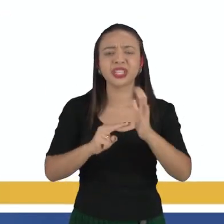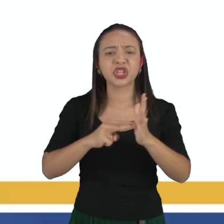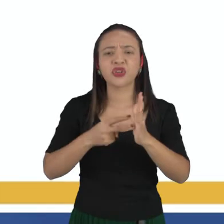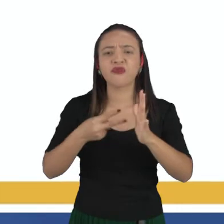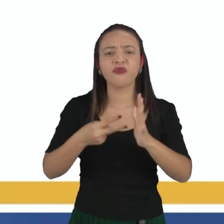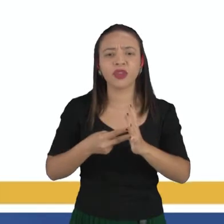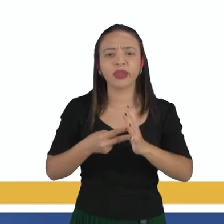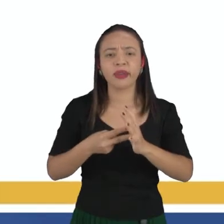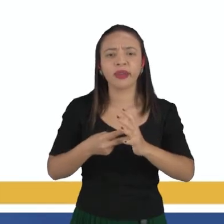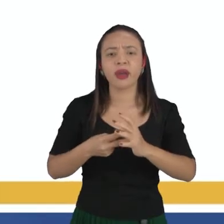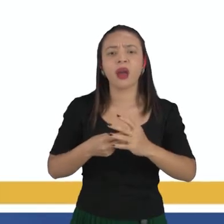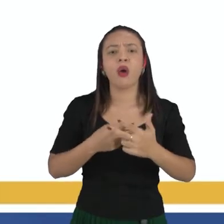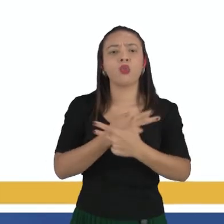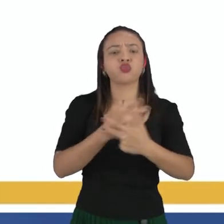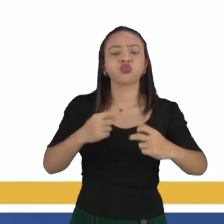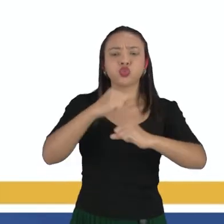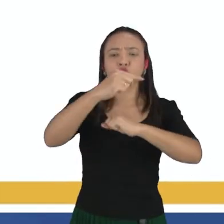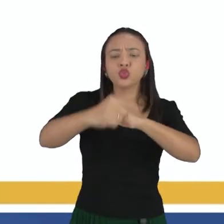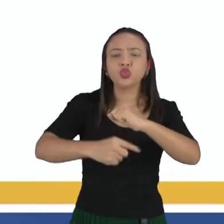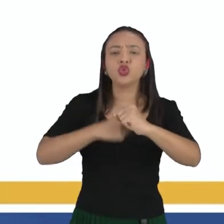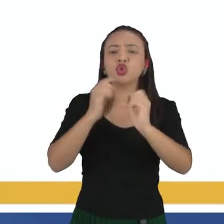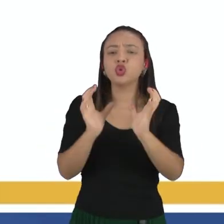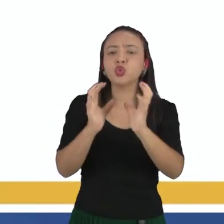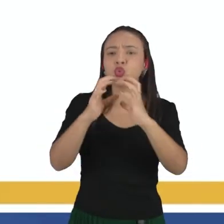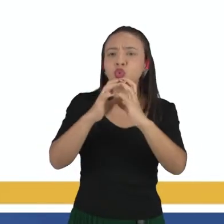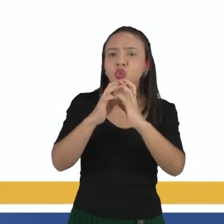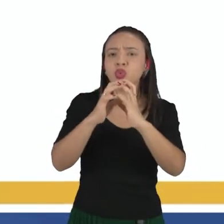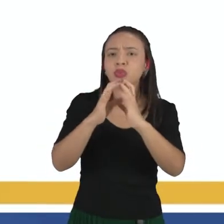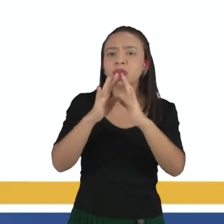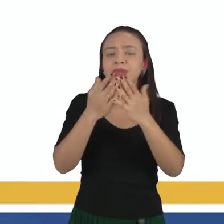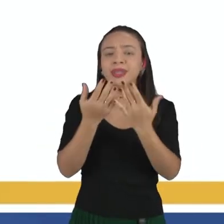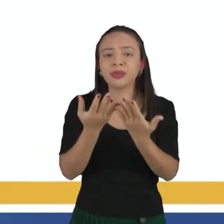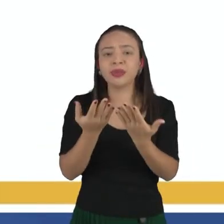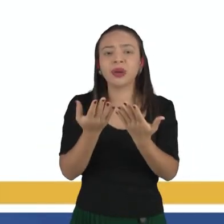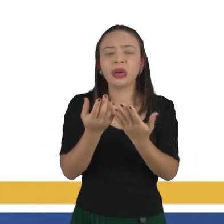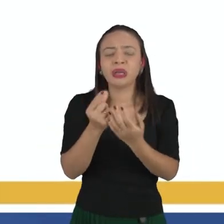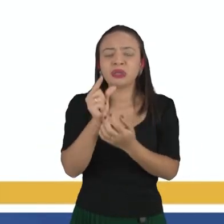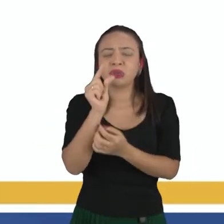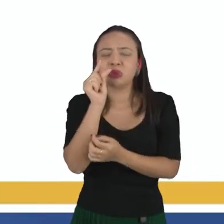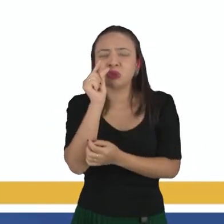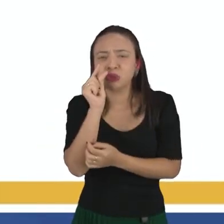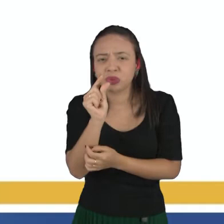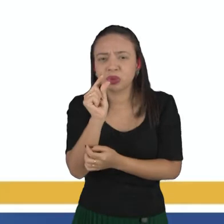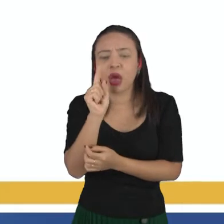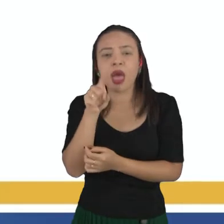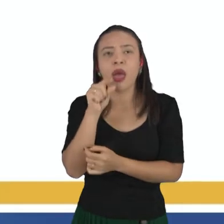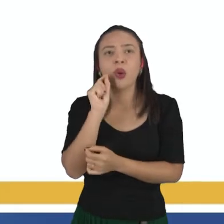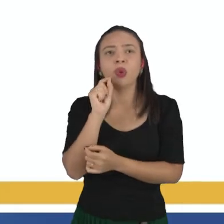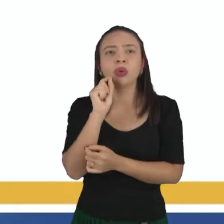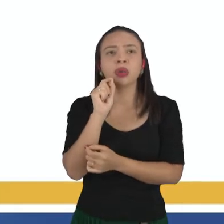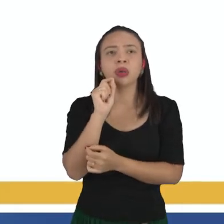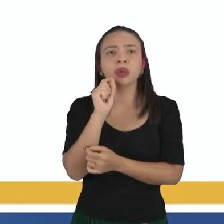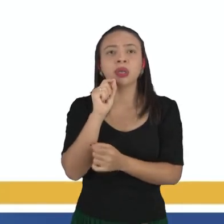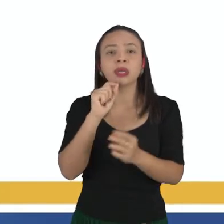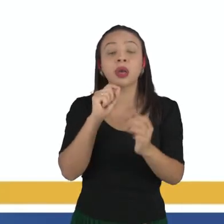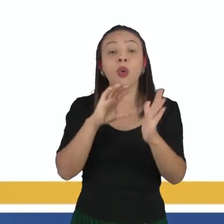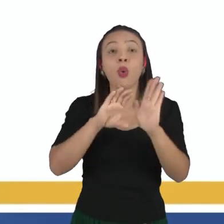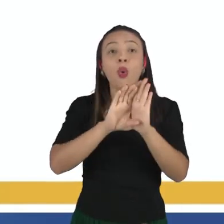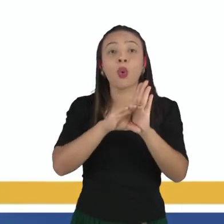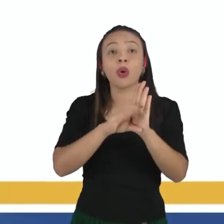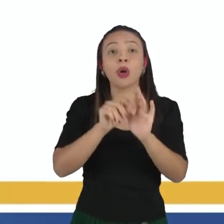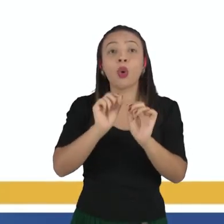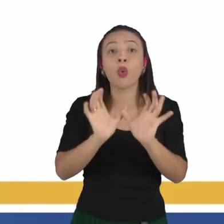são os elementos químicos? Atomos, né, em nível microscópico, um elemento químico, ele pode ser definido